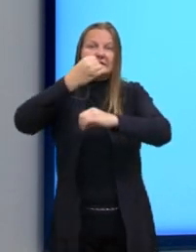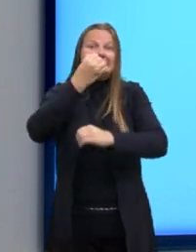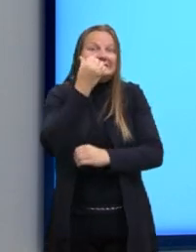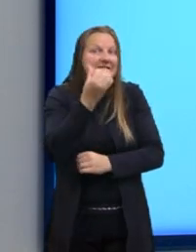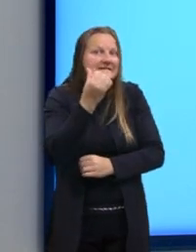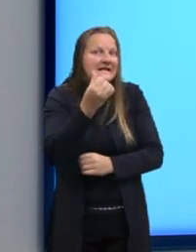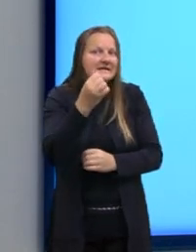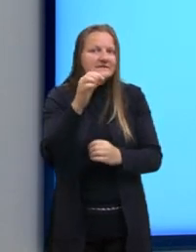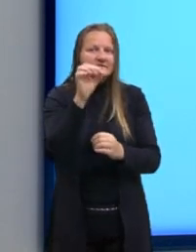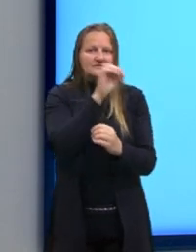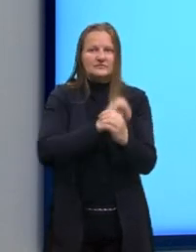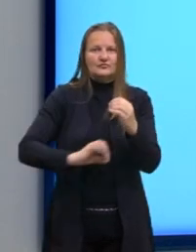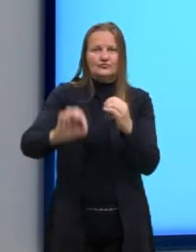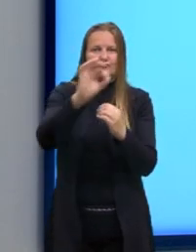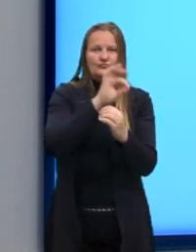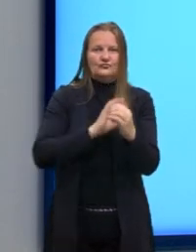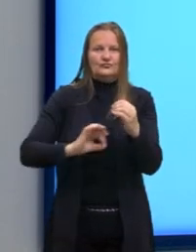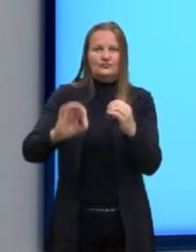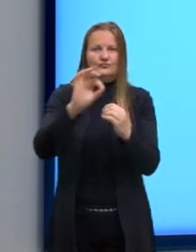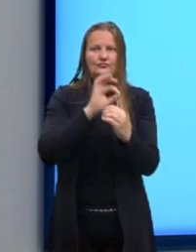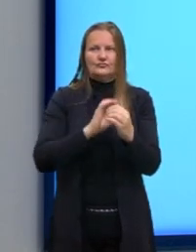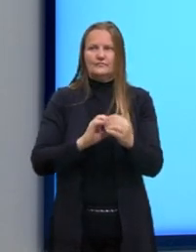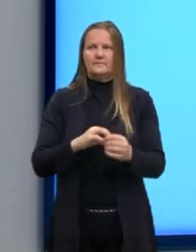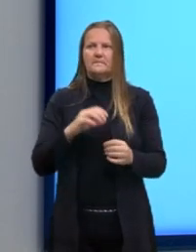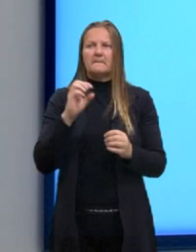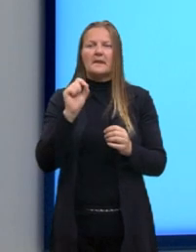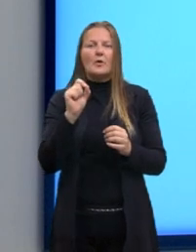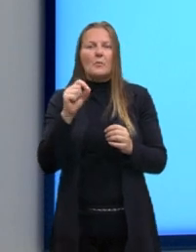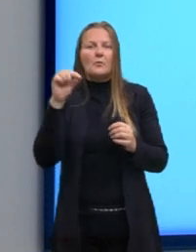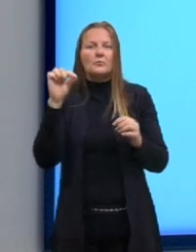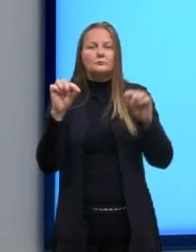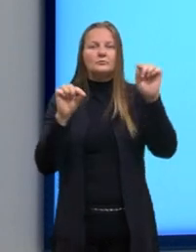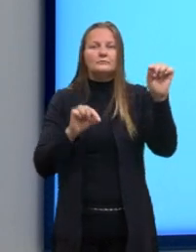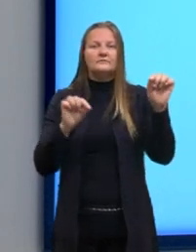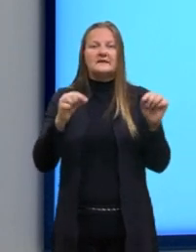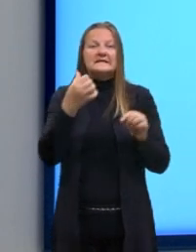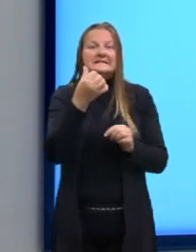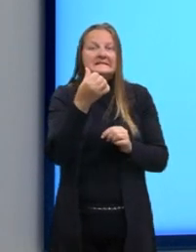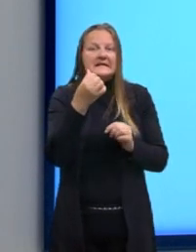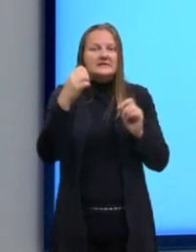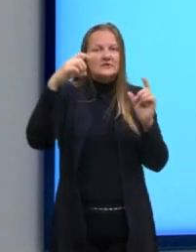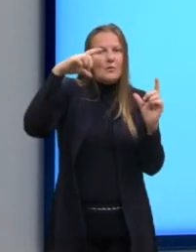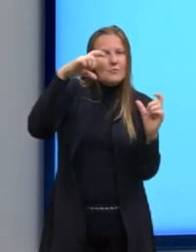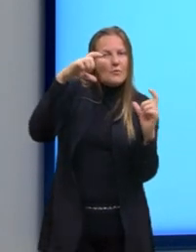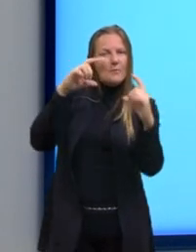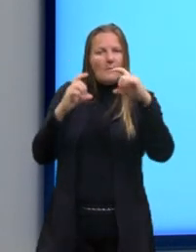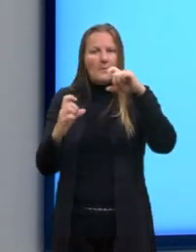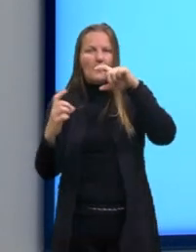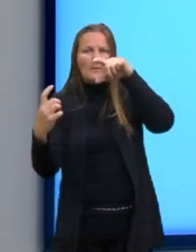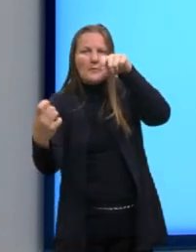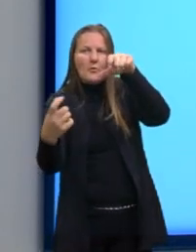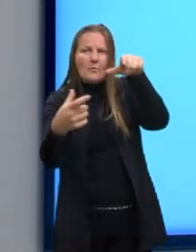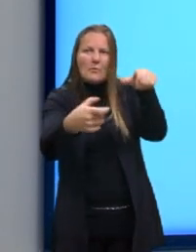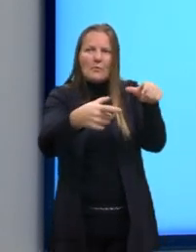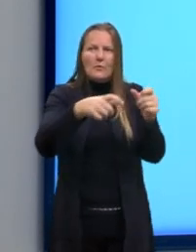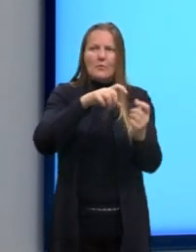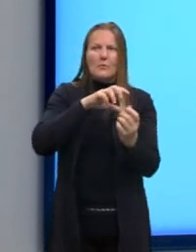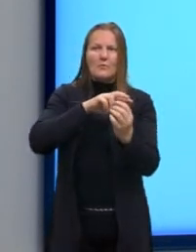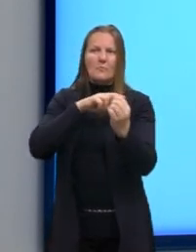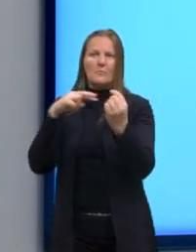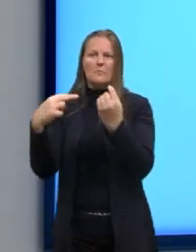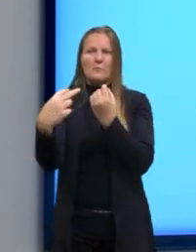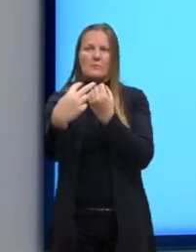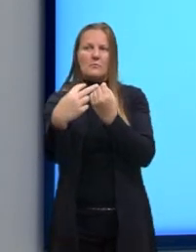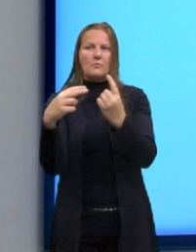que em determinado ponto da Terra, pelo menos seis satélites, então, pode ser, né, um de cada plano, ele vai